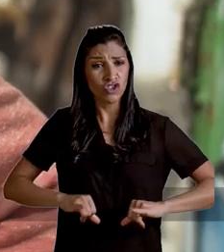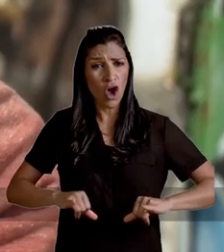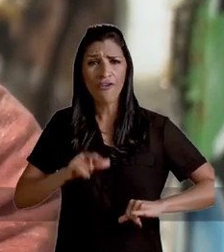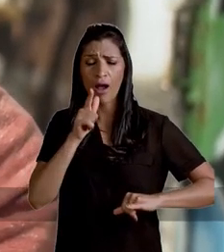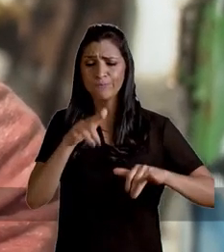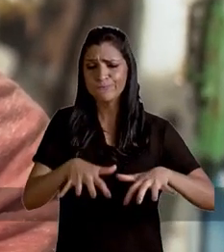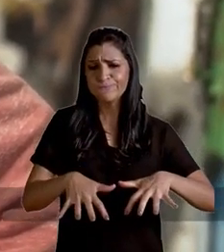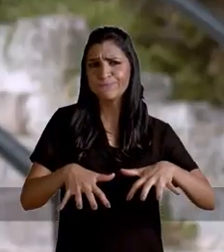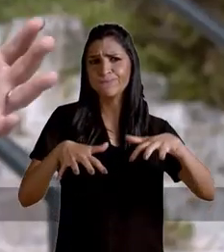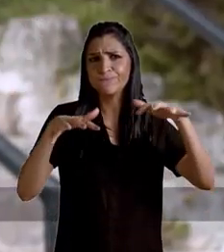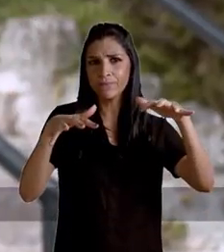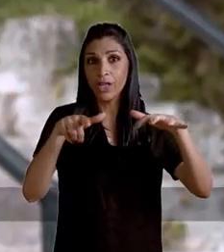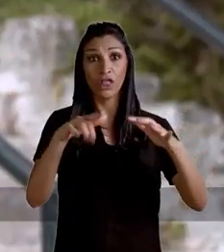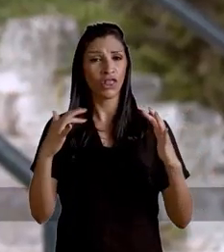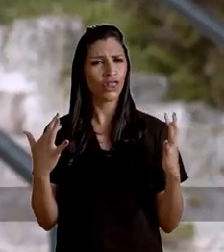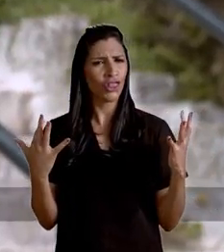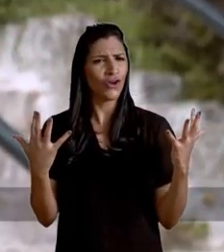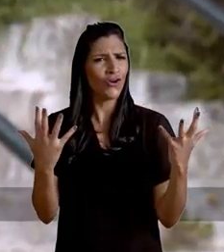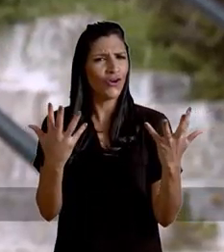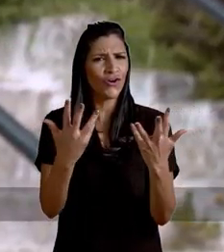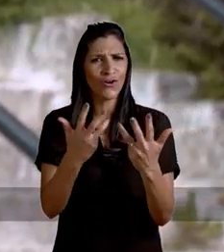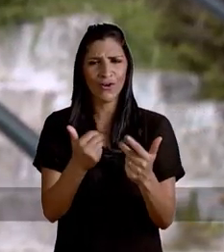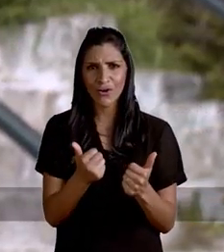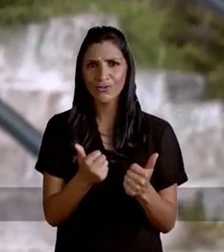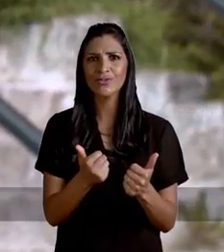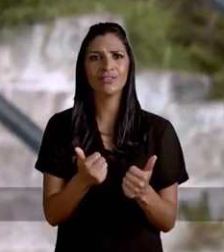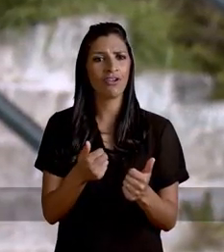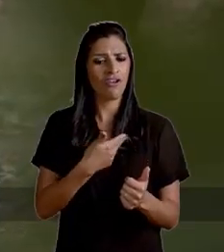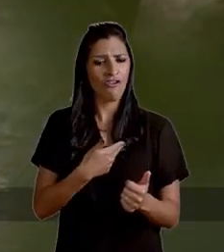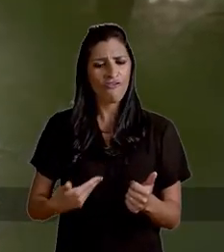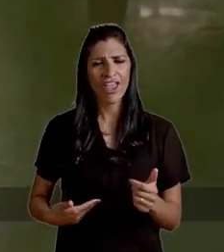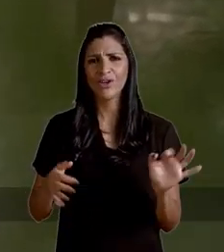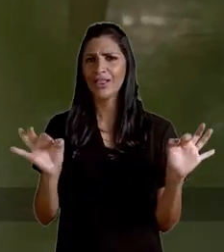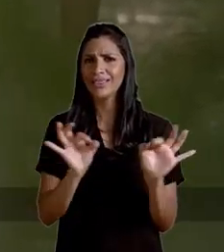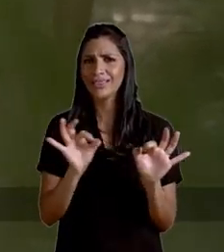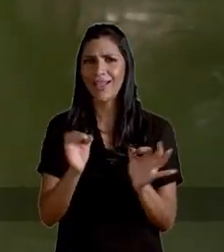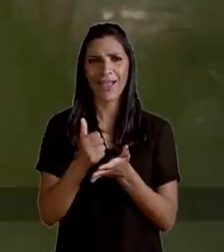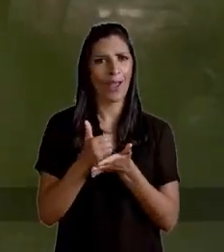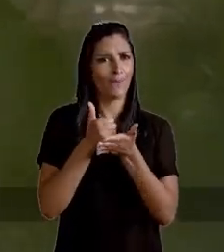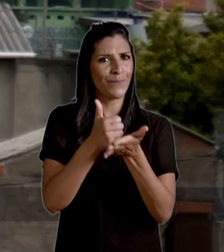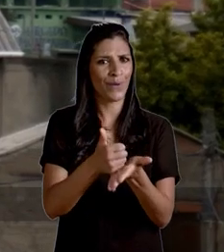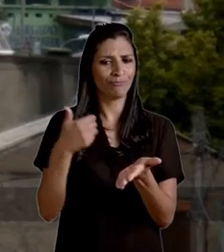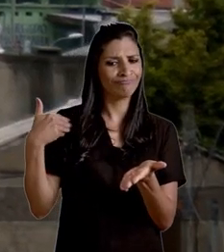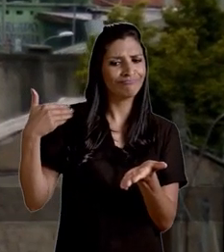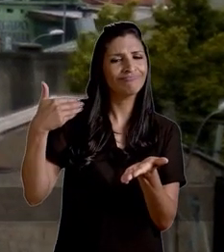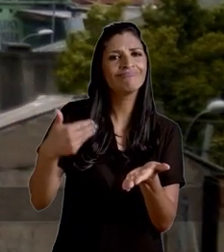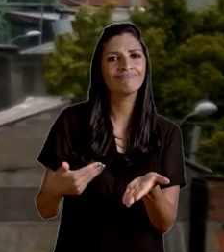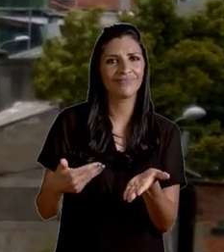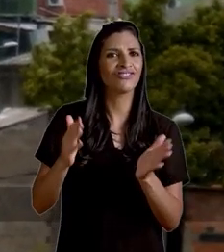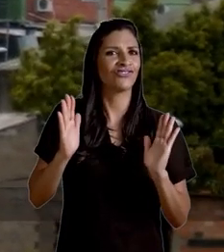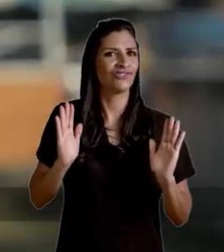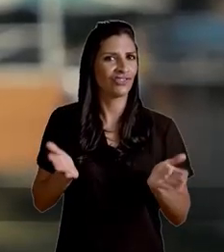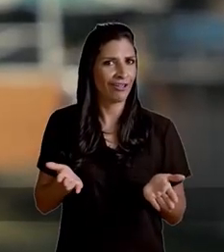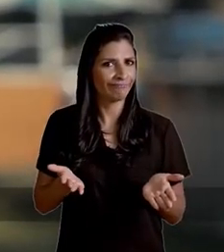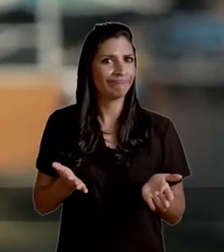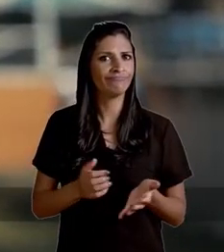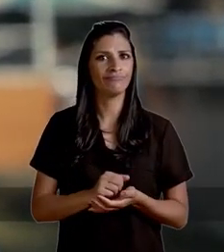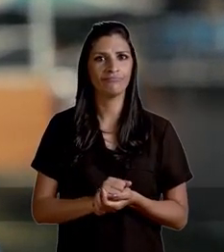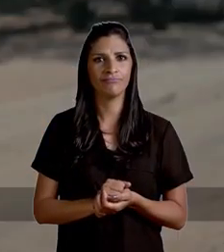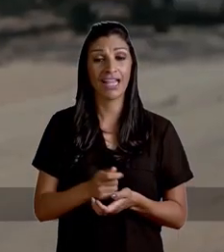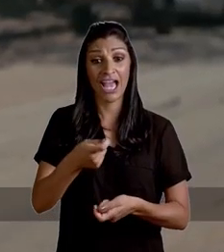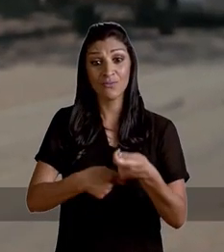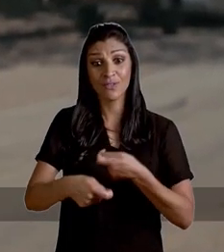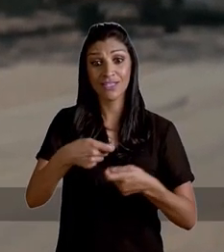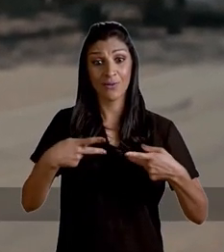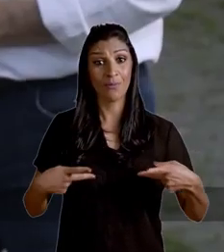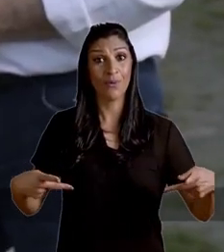sofre com a enchente. De todas e todos que não foram ouvidos por aqueles que governaram a cidade nos últimos anos. A